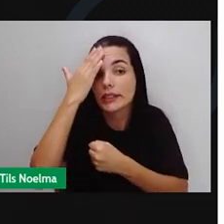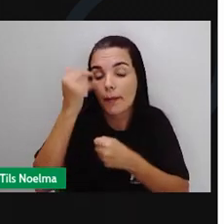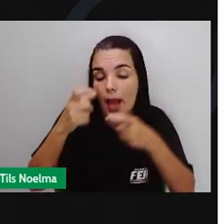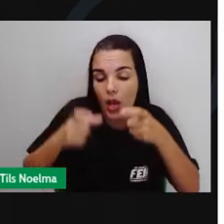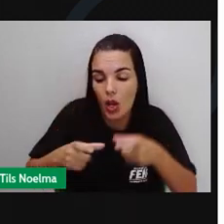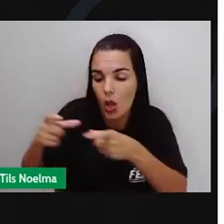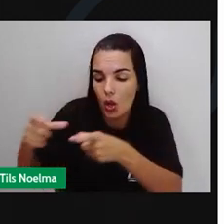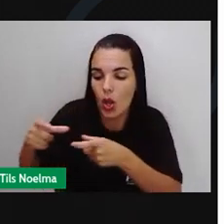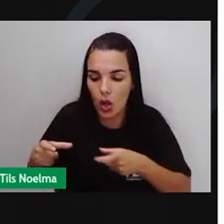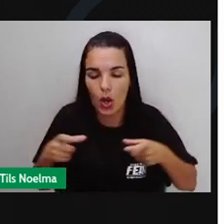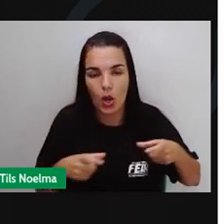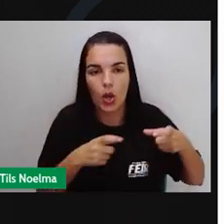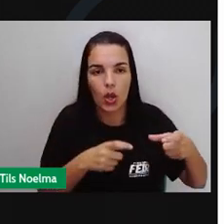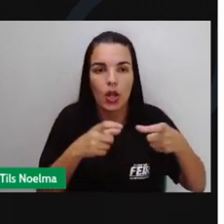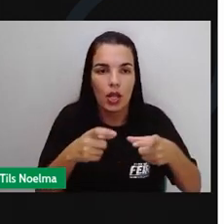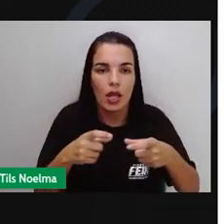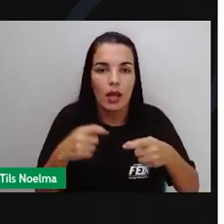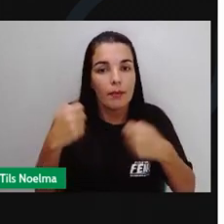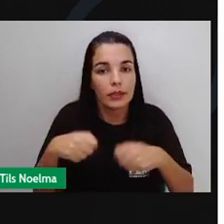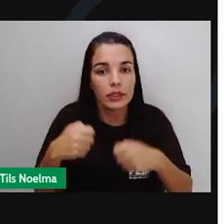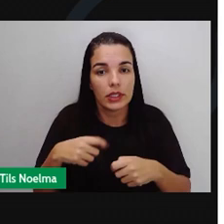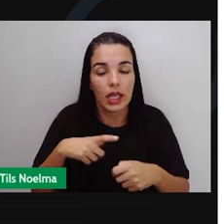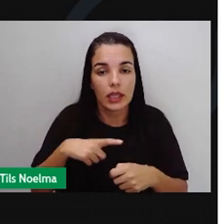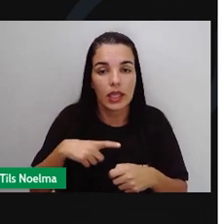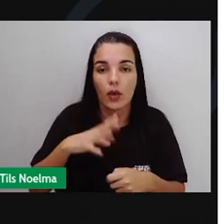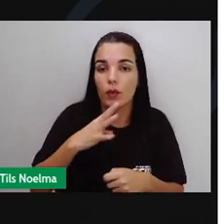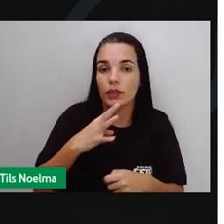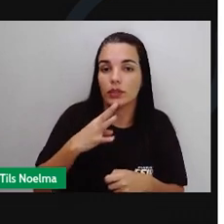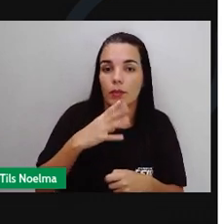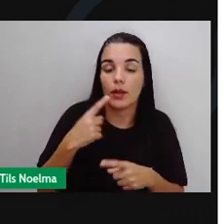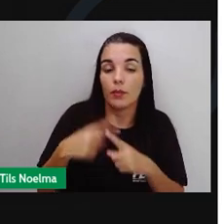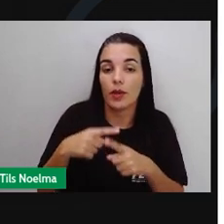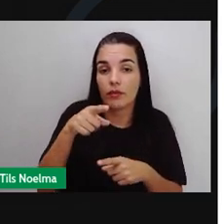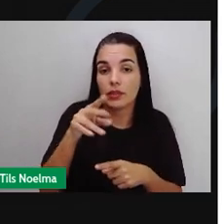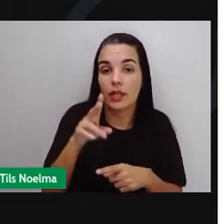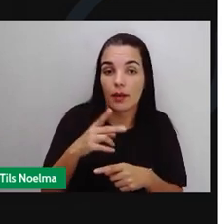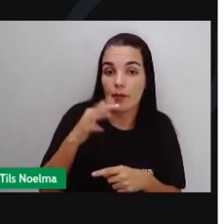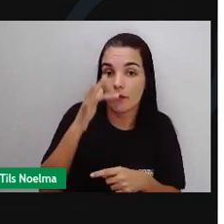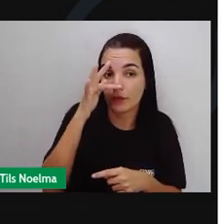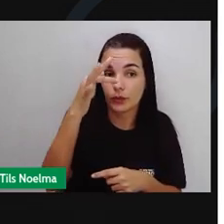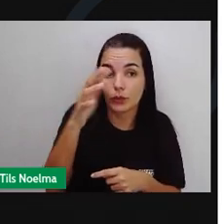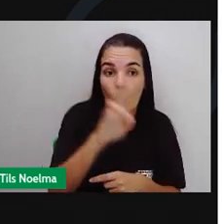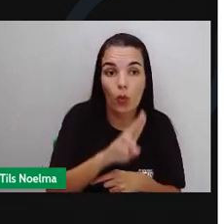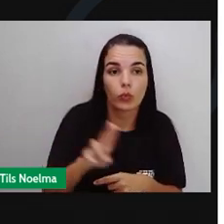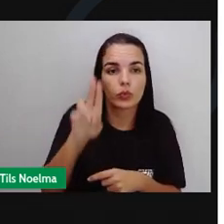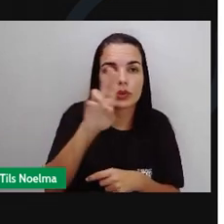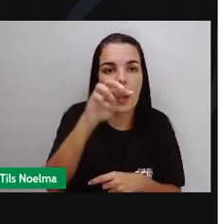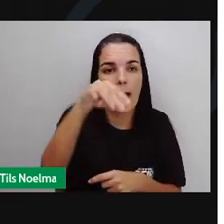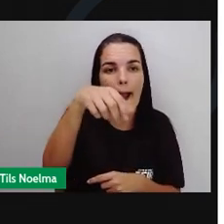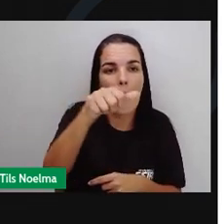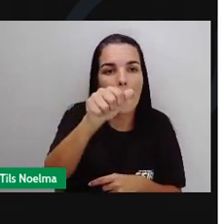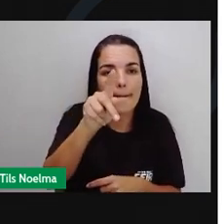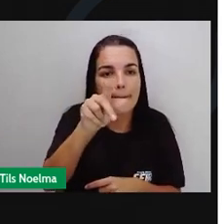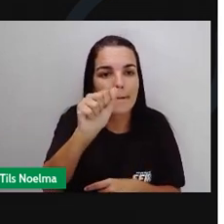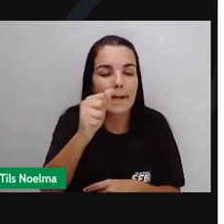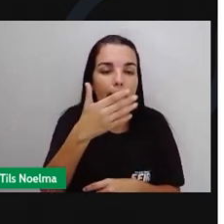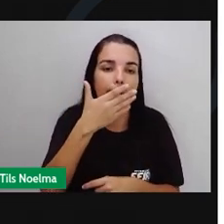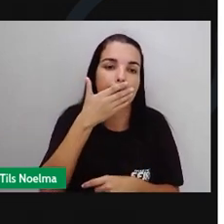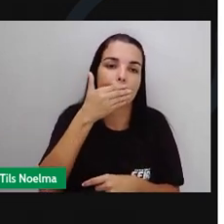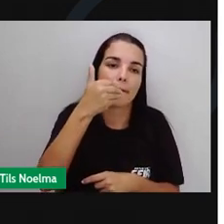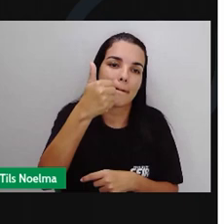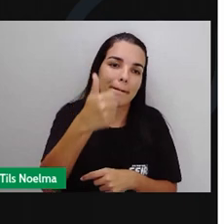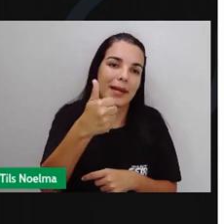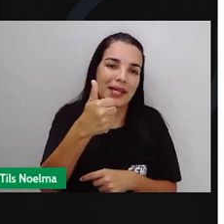importante conhecer esses conceitos para você poder utilizar o mapa da melhor maneira possível. Os